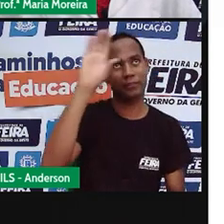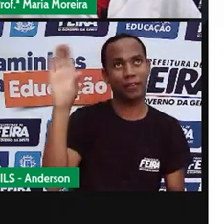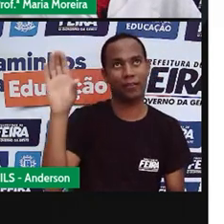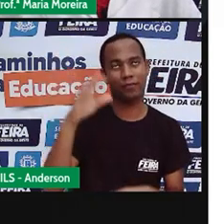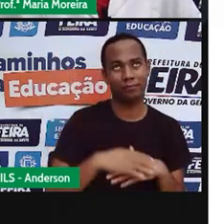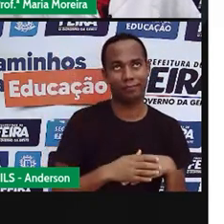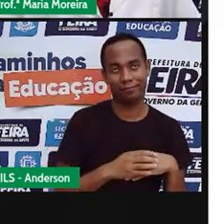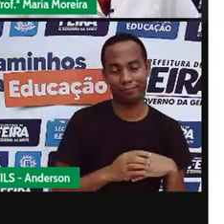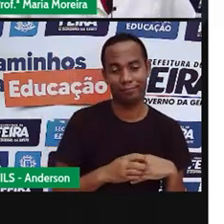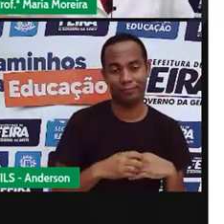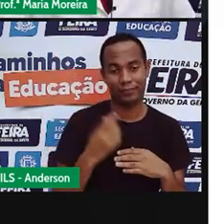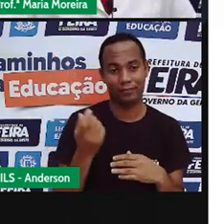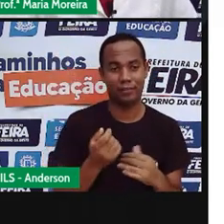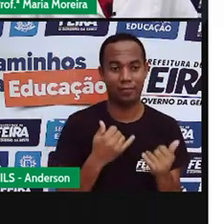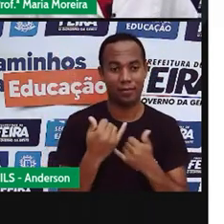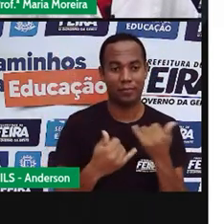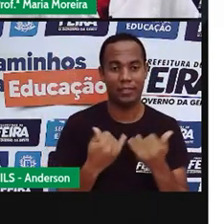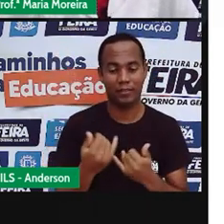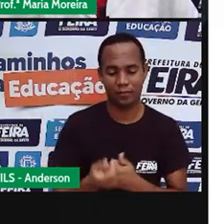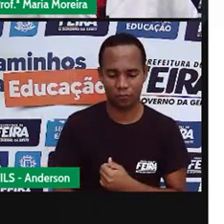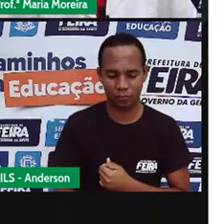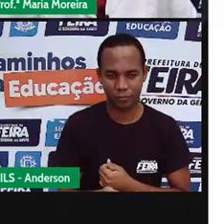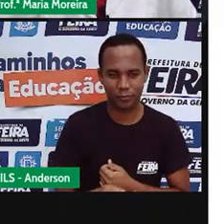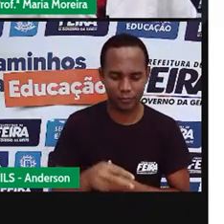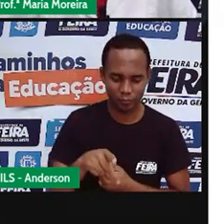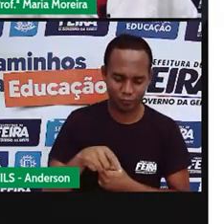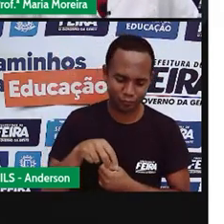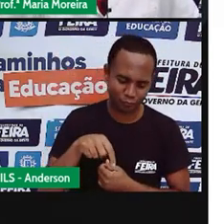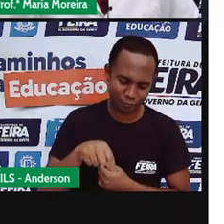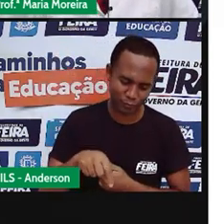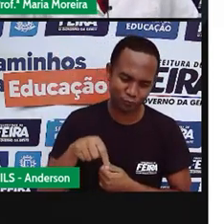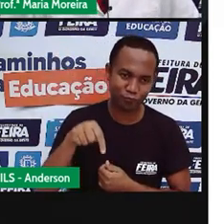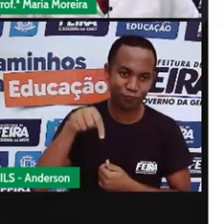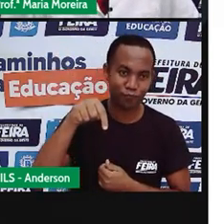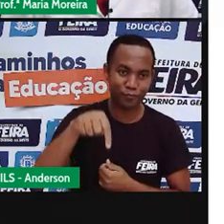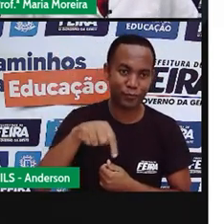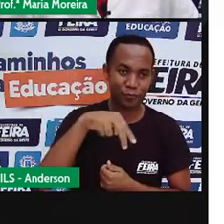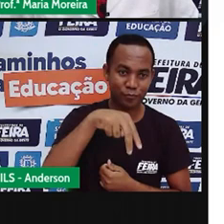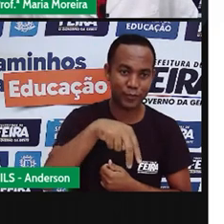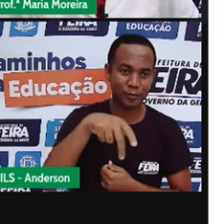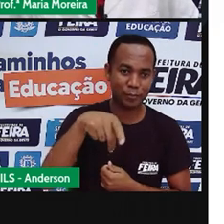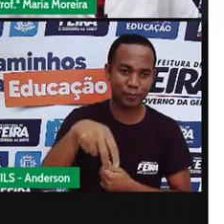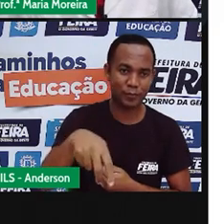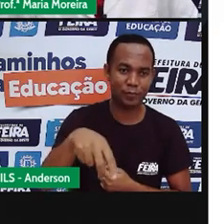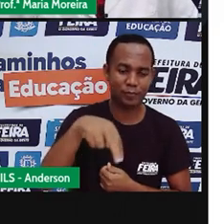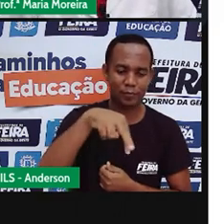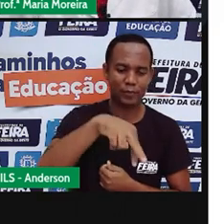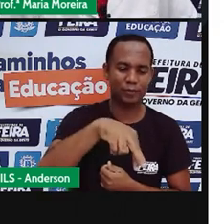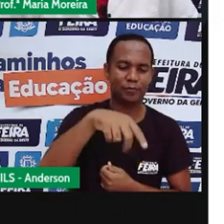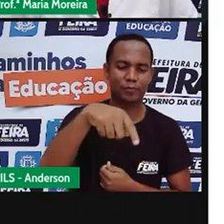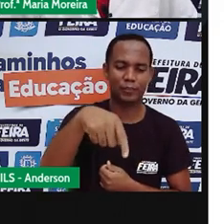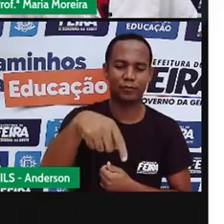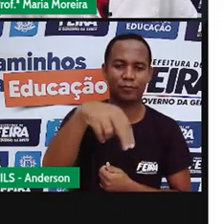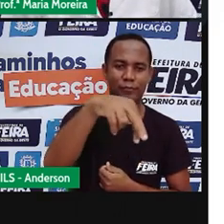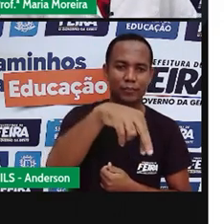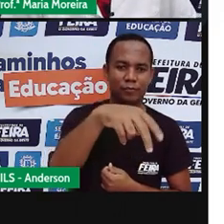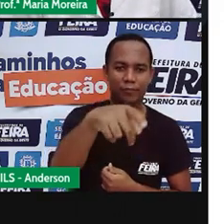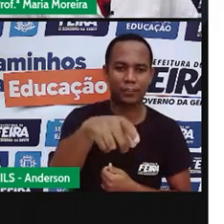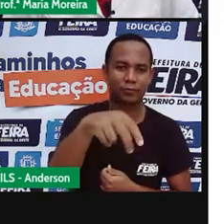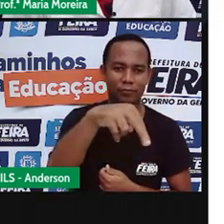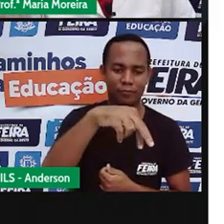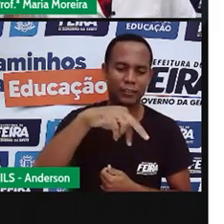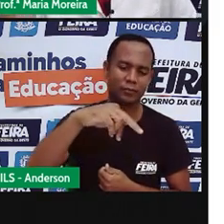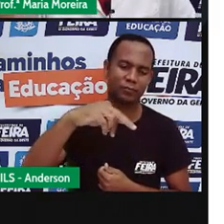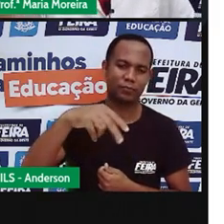que são jogados, aí você vai jogando uma pedrinha, que deve obedecer as paredes de cada bloco. Você joga a